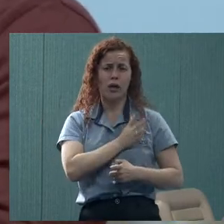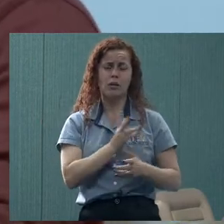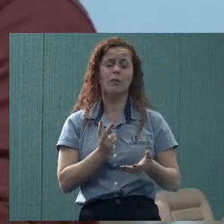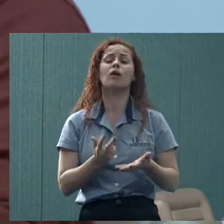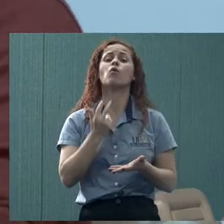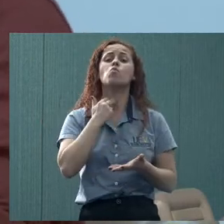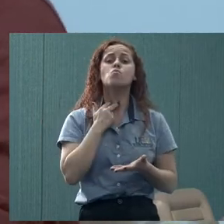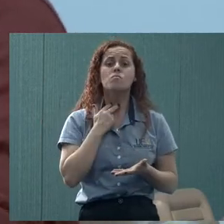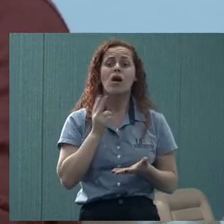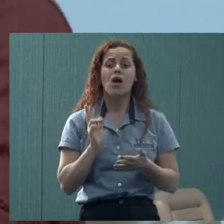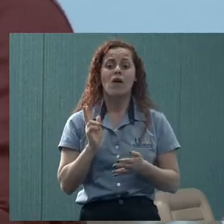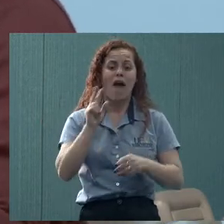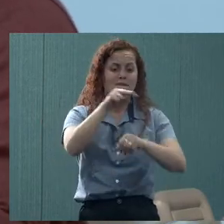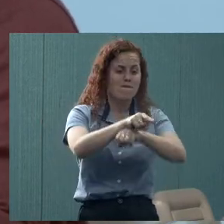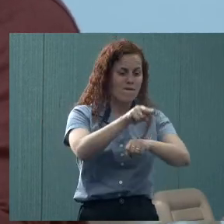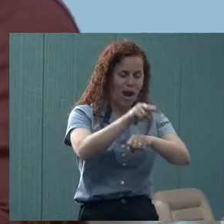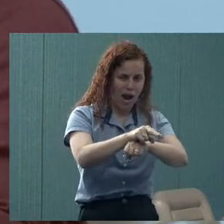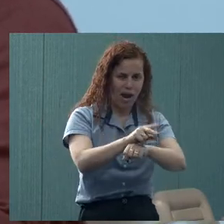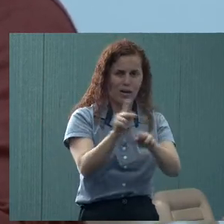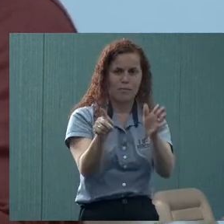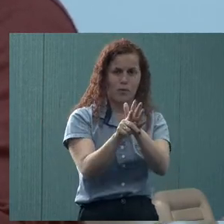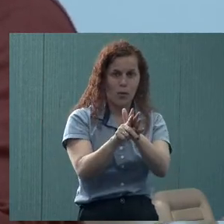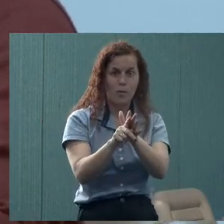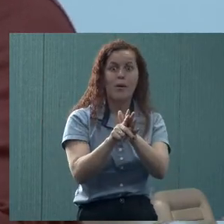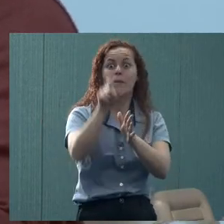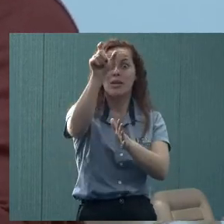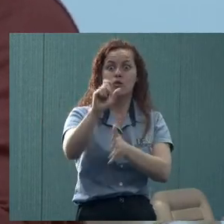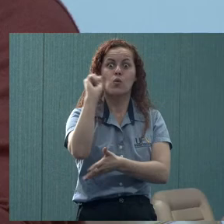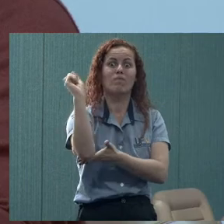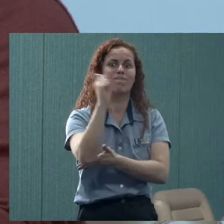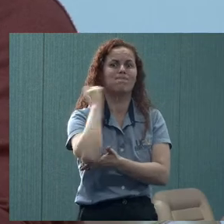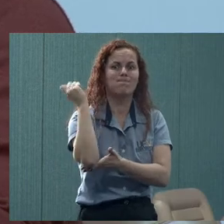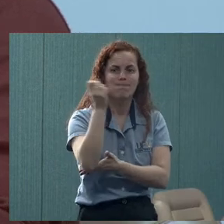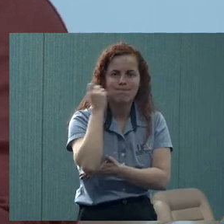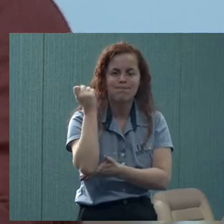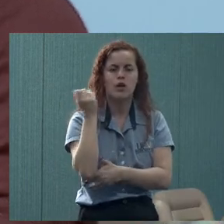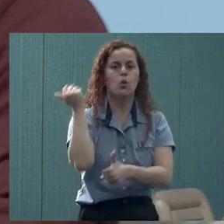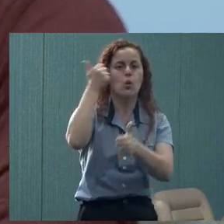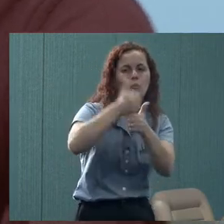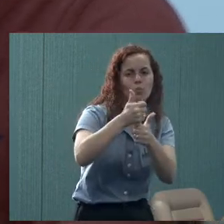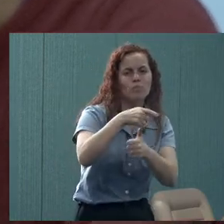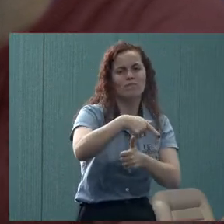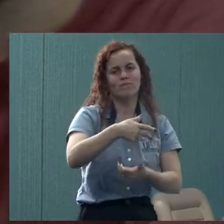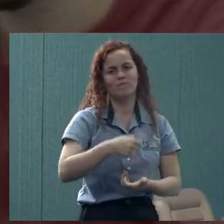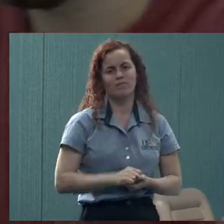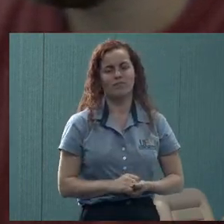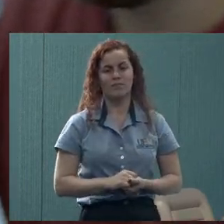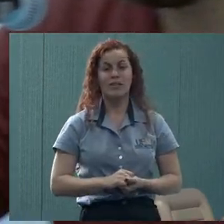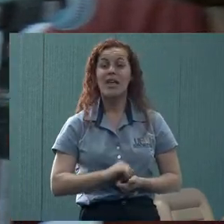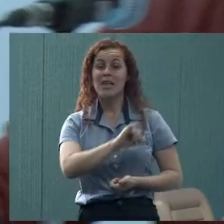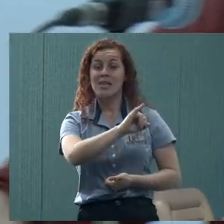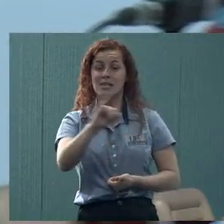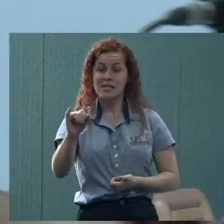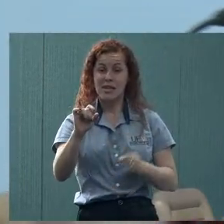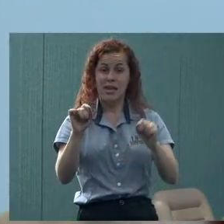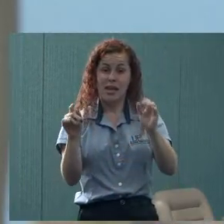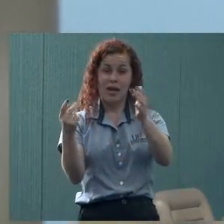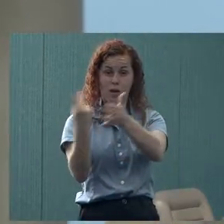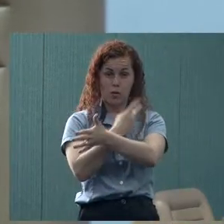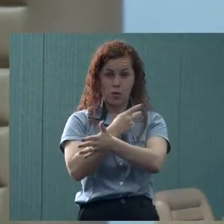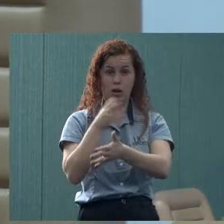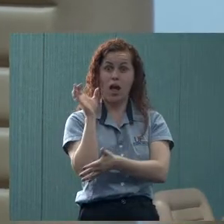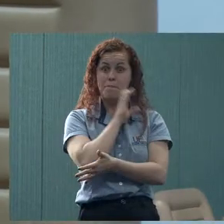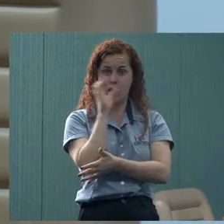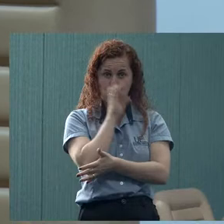que outras pessoas com maior gravidade poderiam estar ocupando. Isso. E aí, se for uma situação de